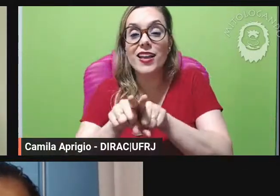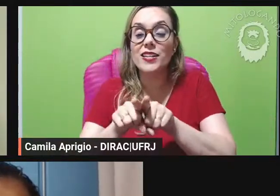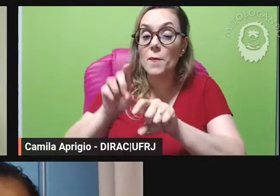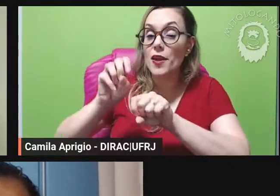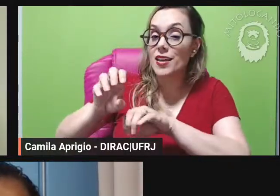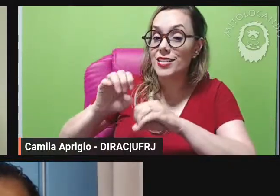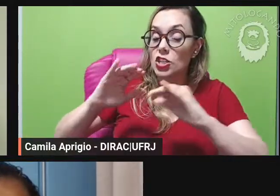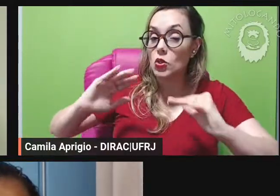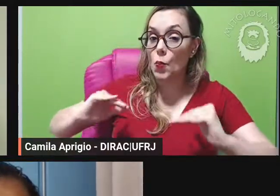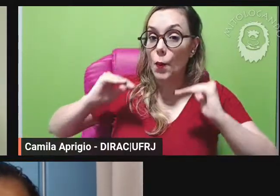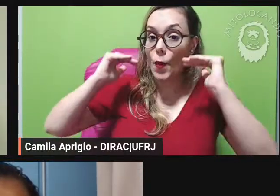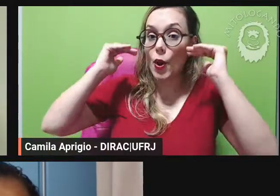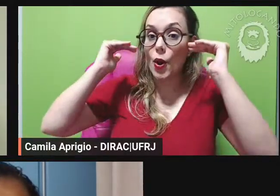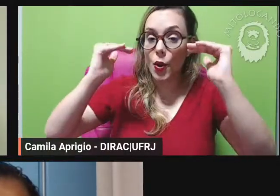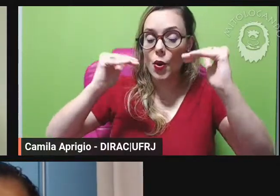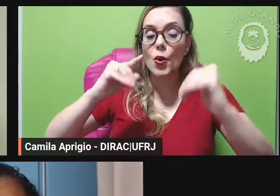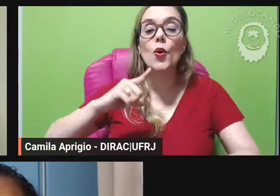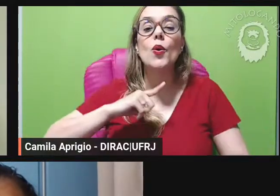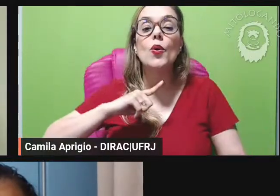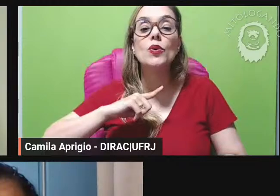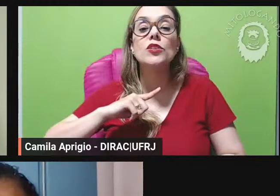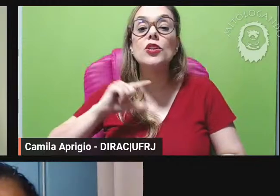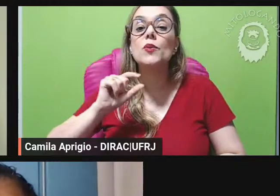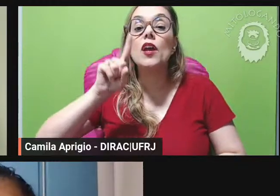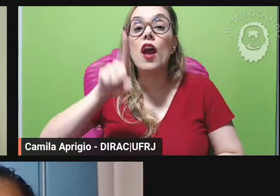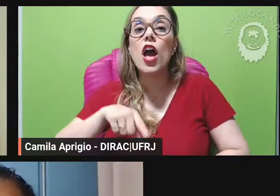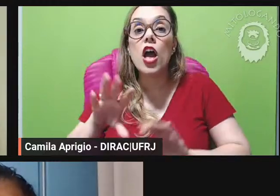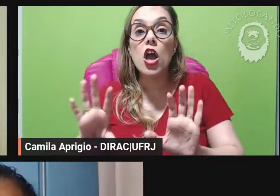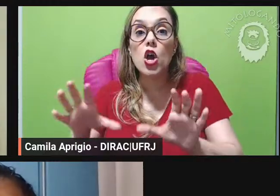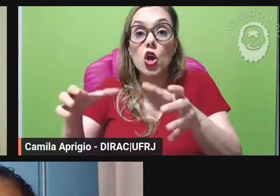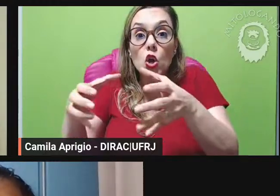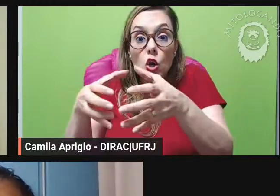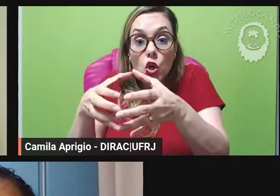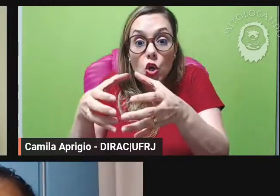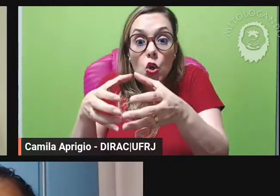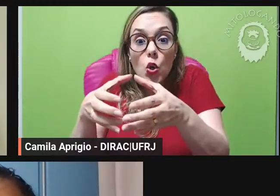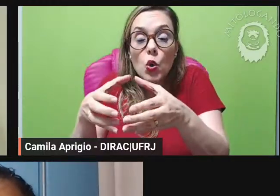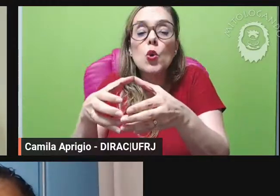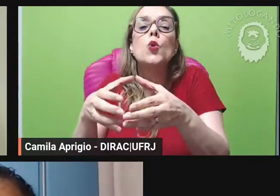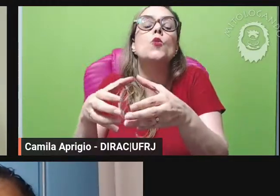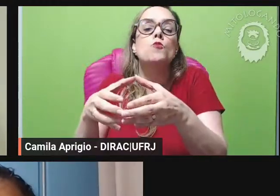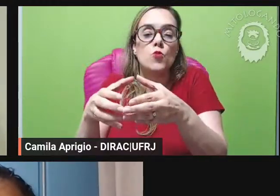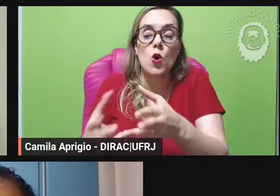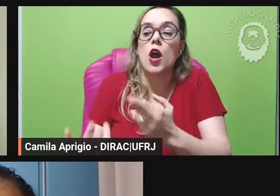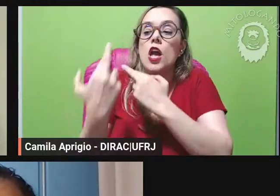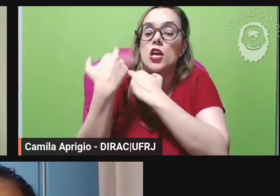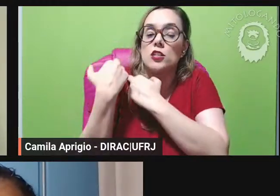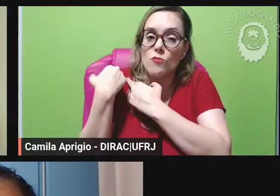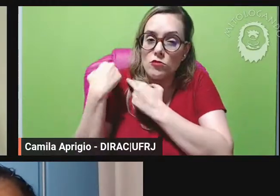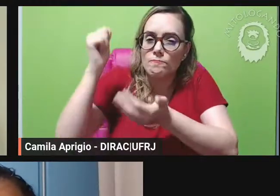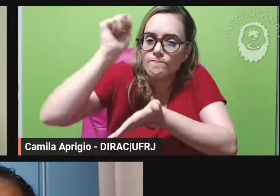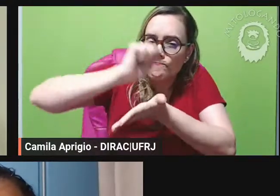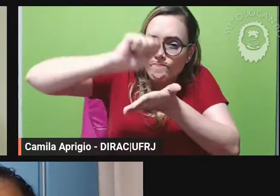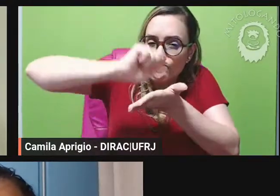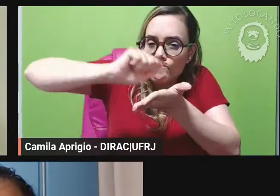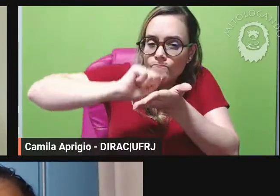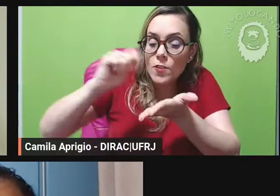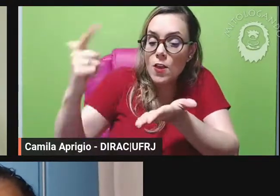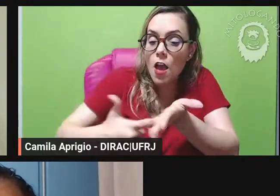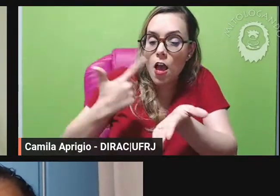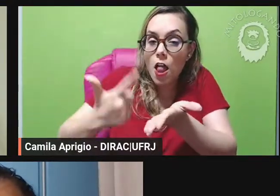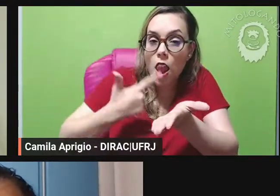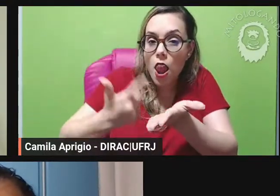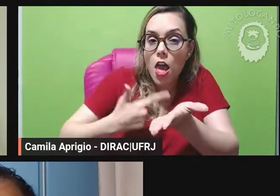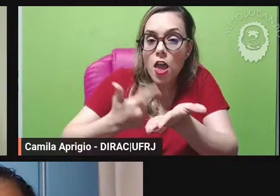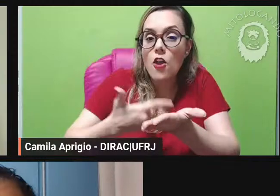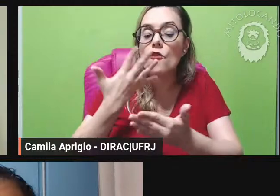grupo de escritores do livro Monteiro Lobato livro a livro obra infantil um livro genial ganhador